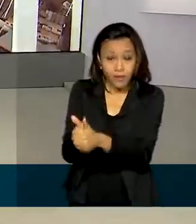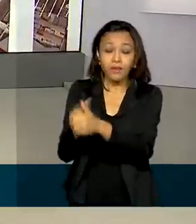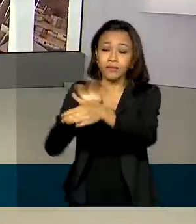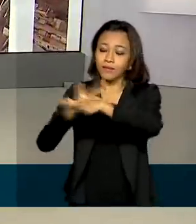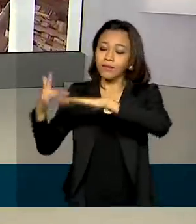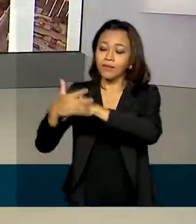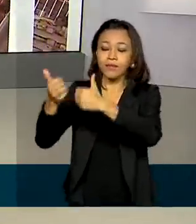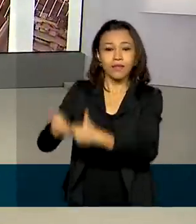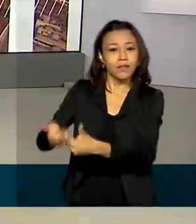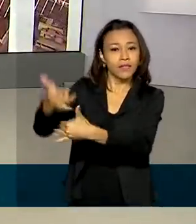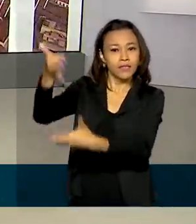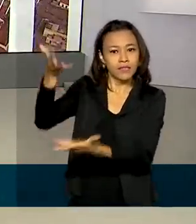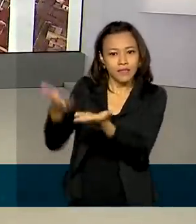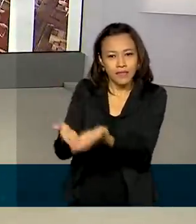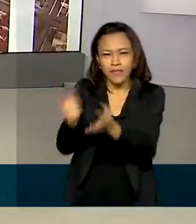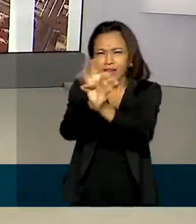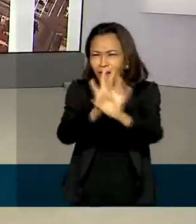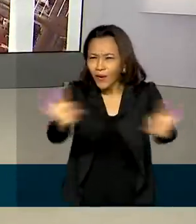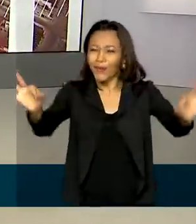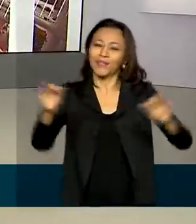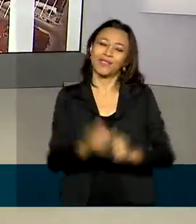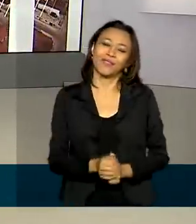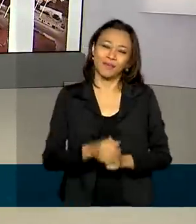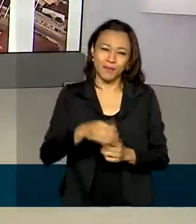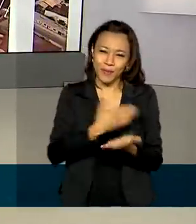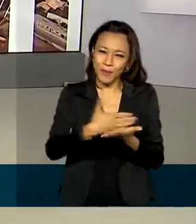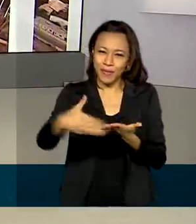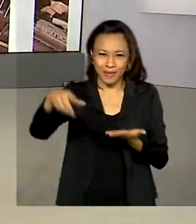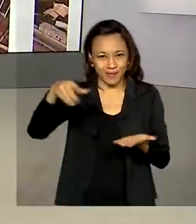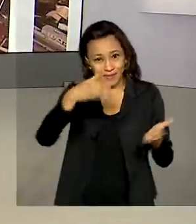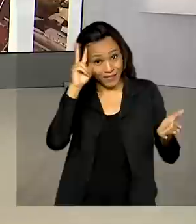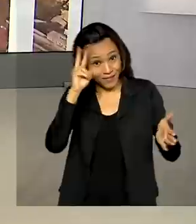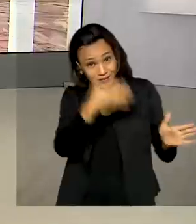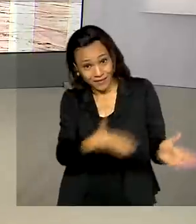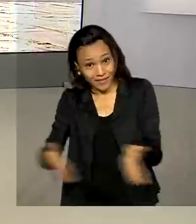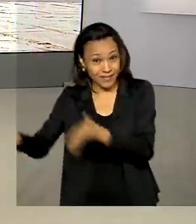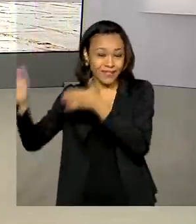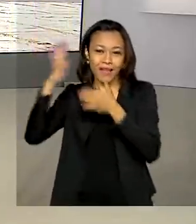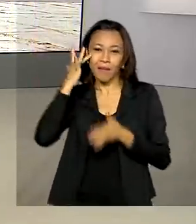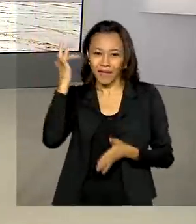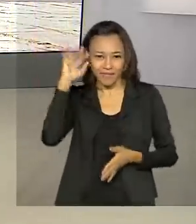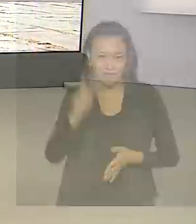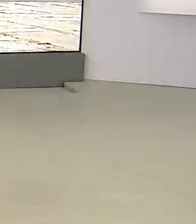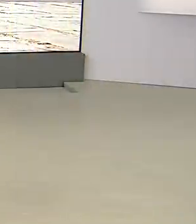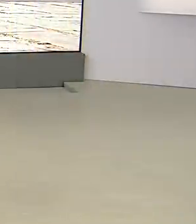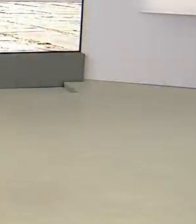pelas redes sociais. Um ótimo início de semana para você. Nos vemos amanhã. Até lá.